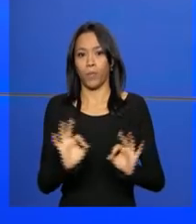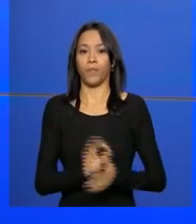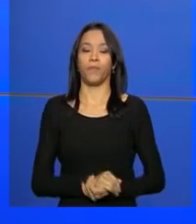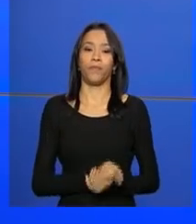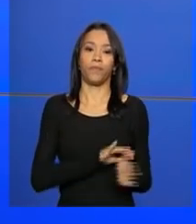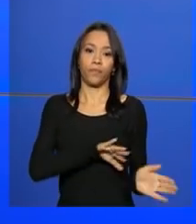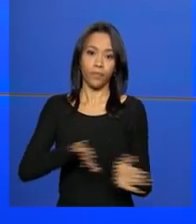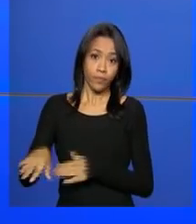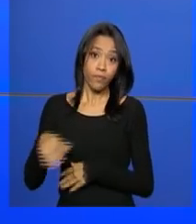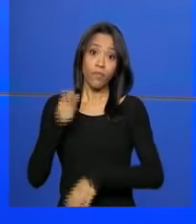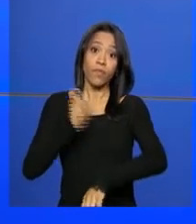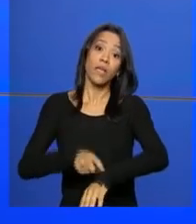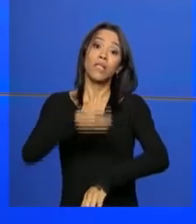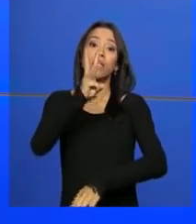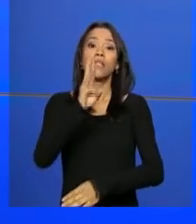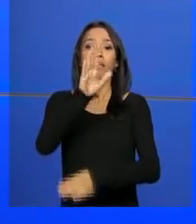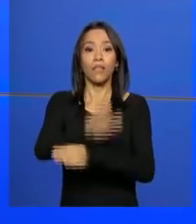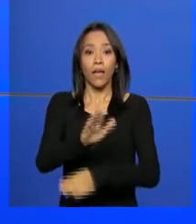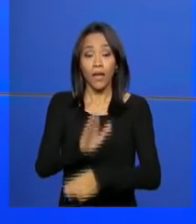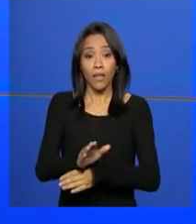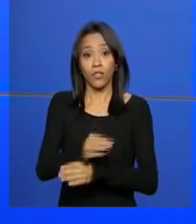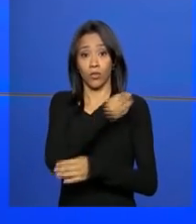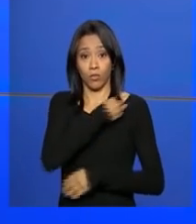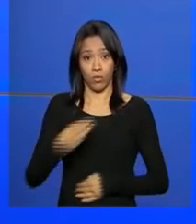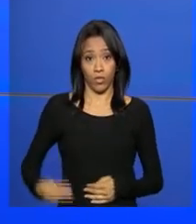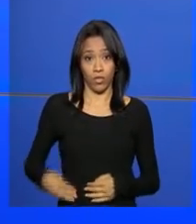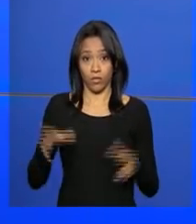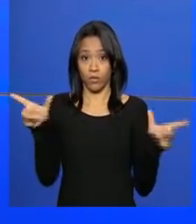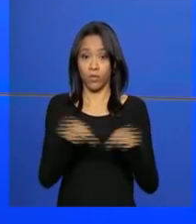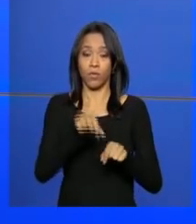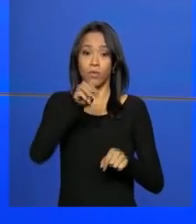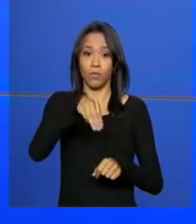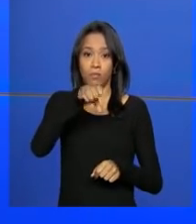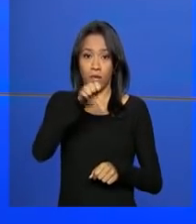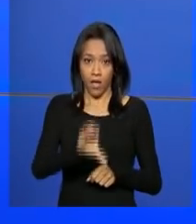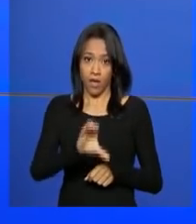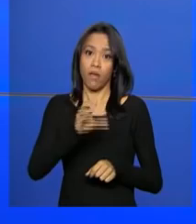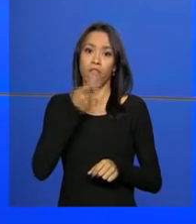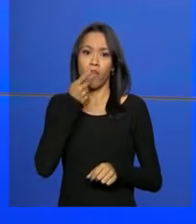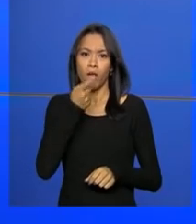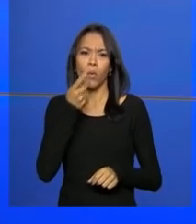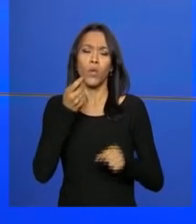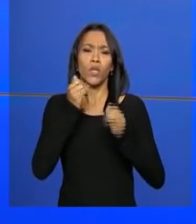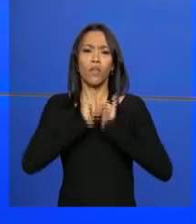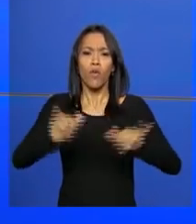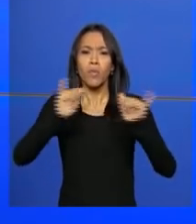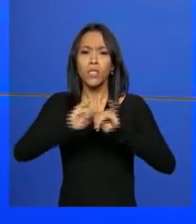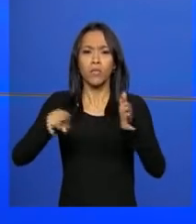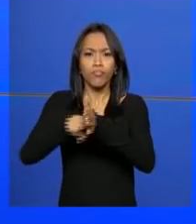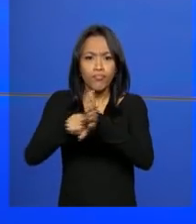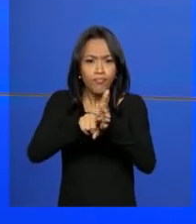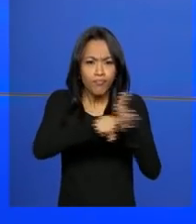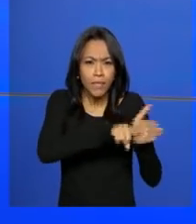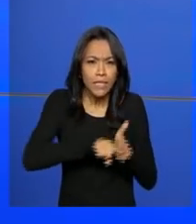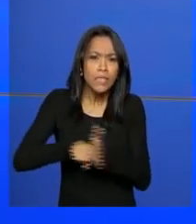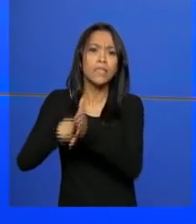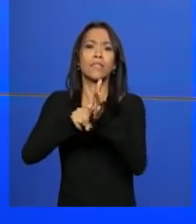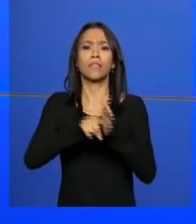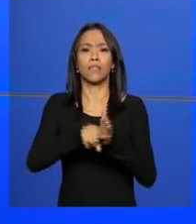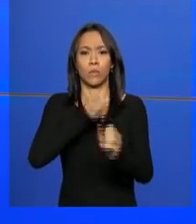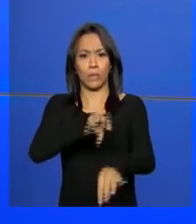Logo mais às três da tarde o ministro da Educação, Aloysio Mercadante, apresenta os dados do Censo da Educação Básica 2015.